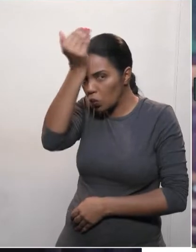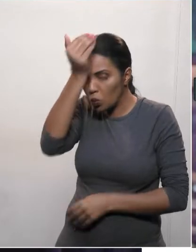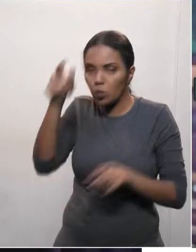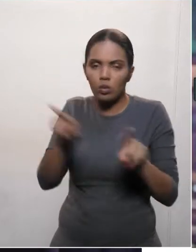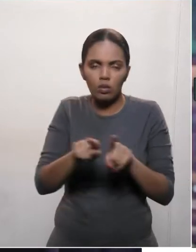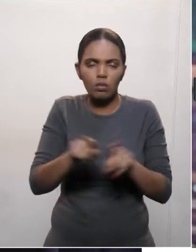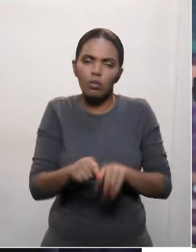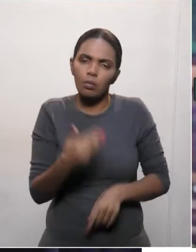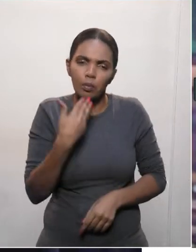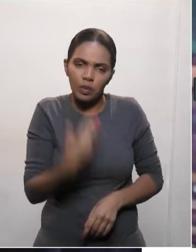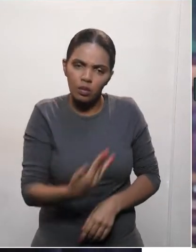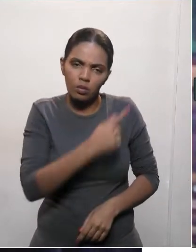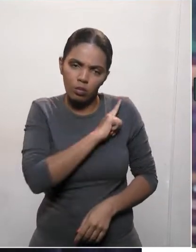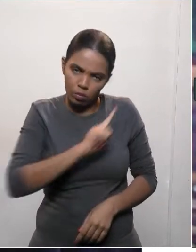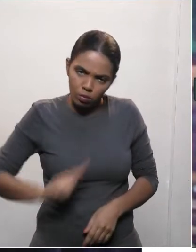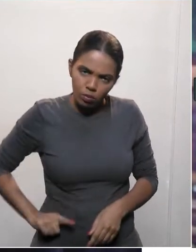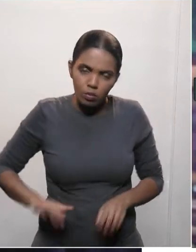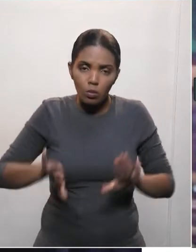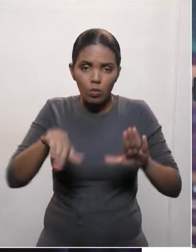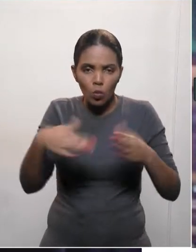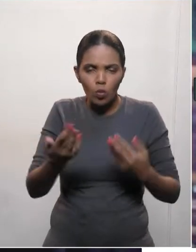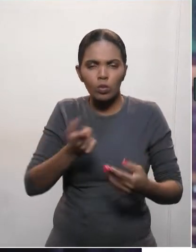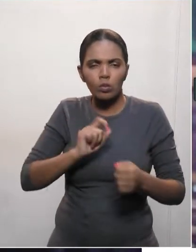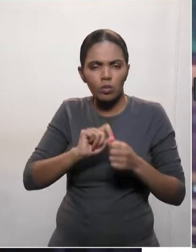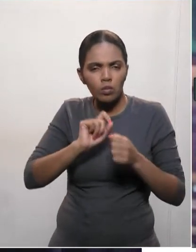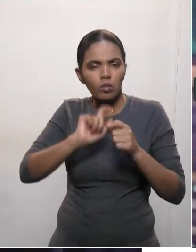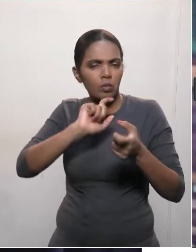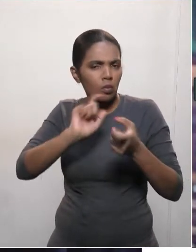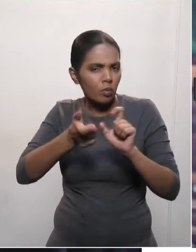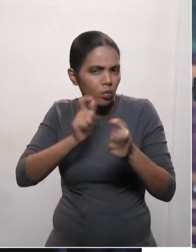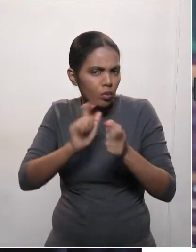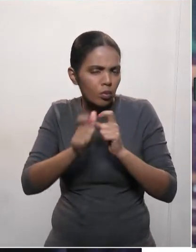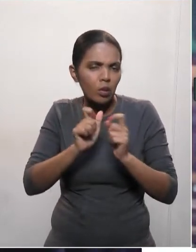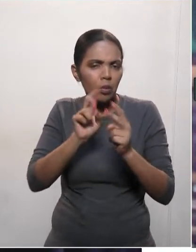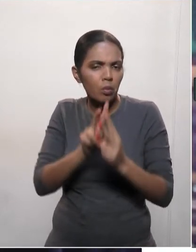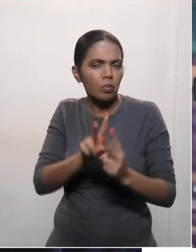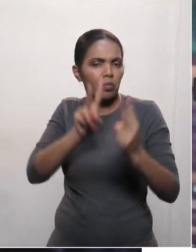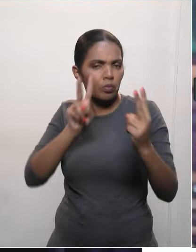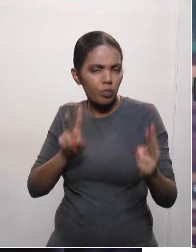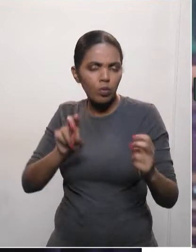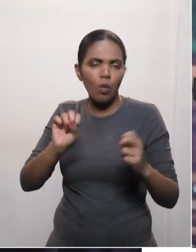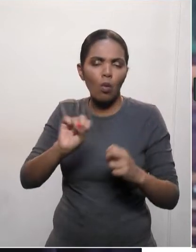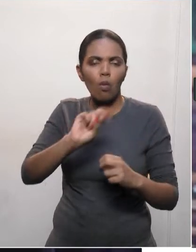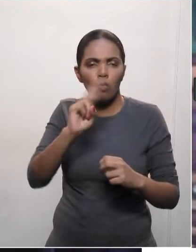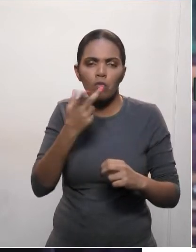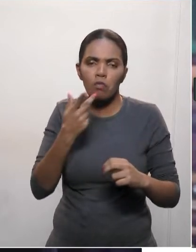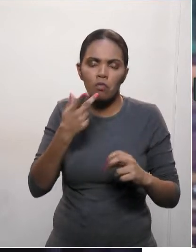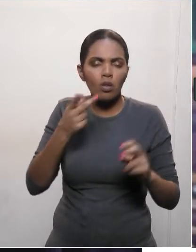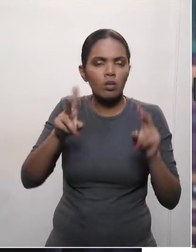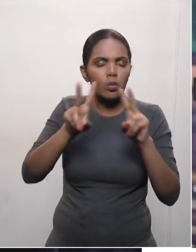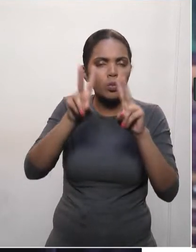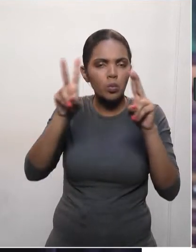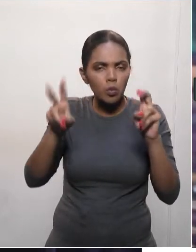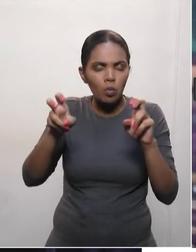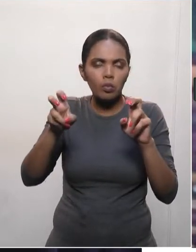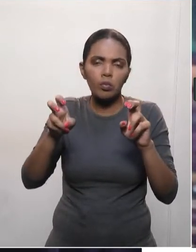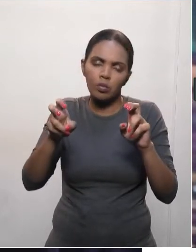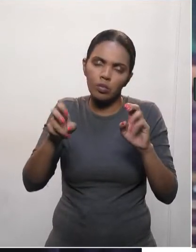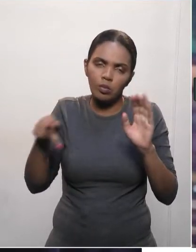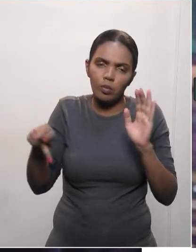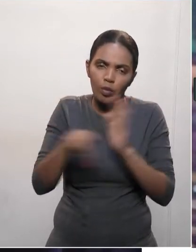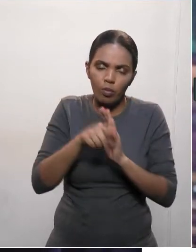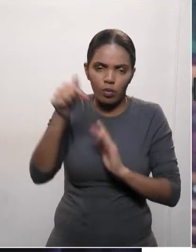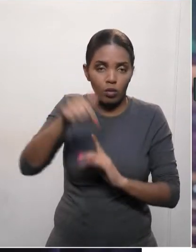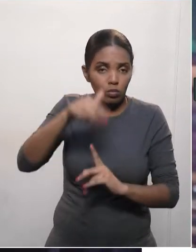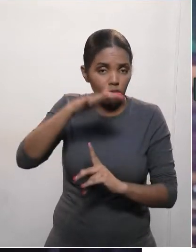ao governador, que quando tiver alguma videoconferência, alguma reunião que trate sobre assuntos pertinentes ao Estado, senhor presidente,